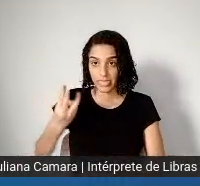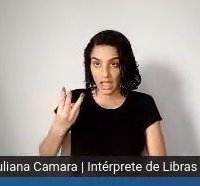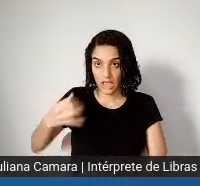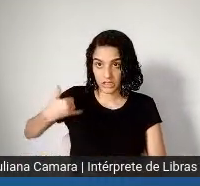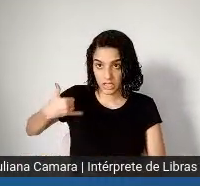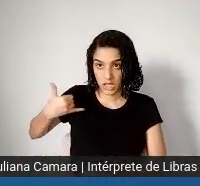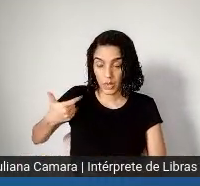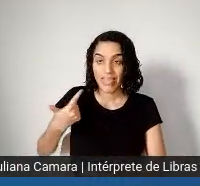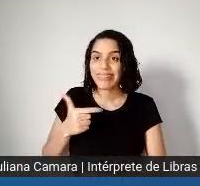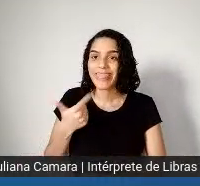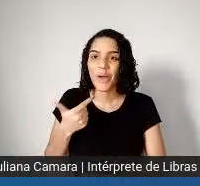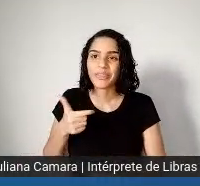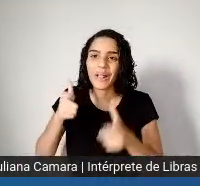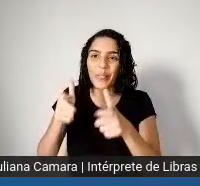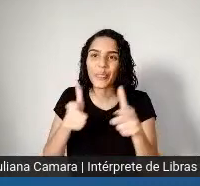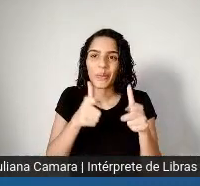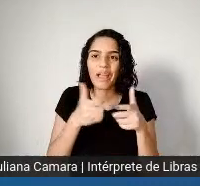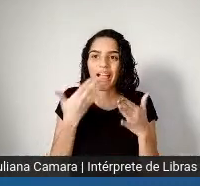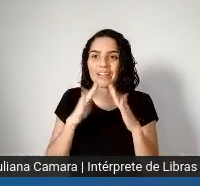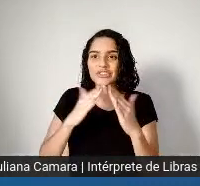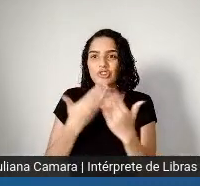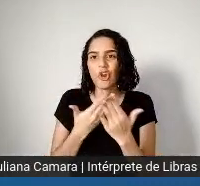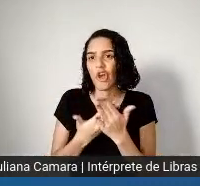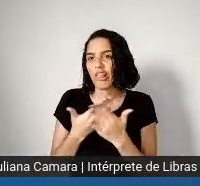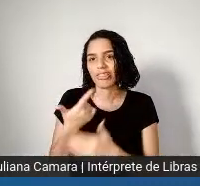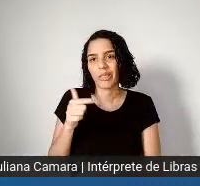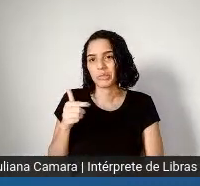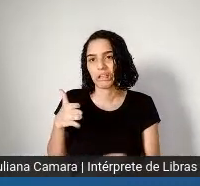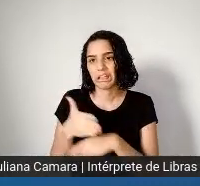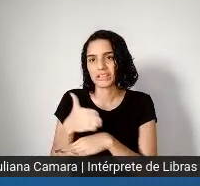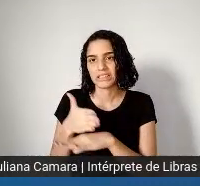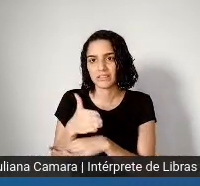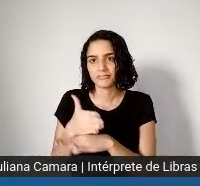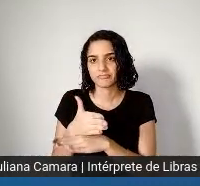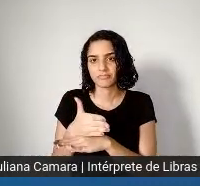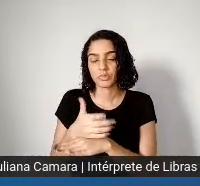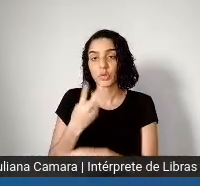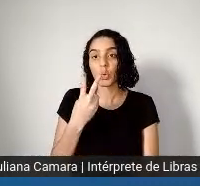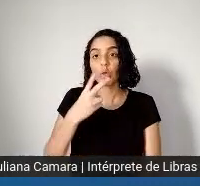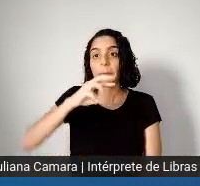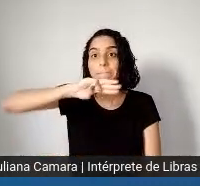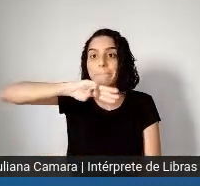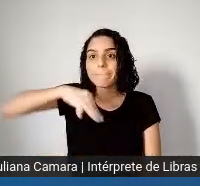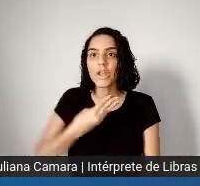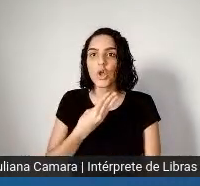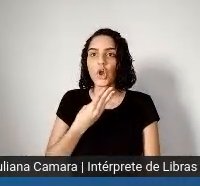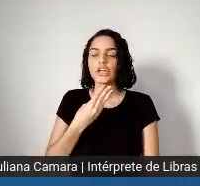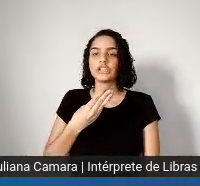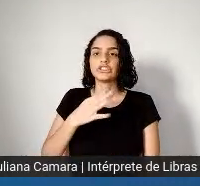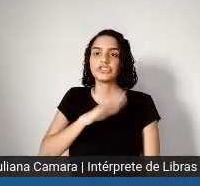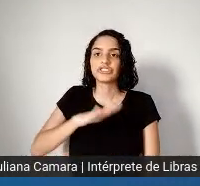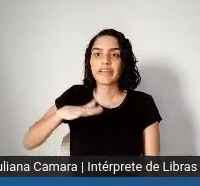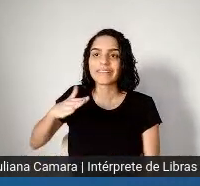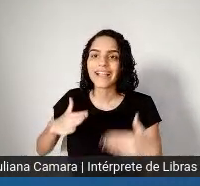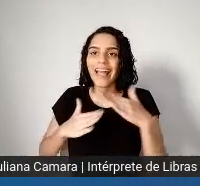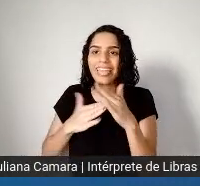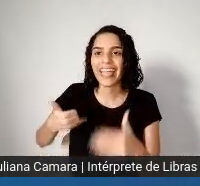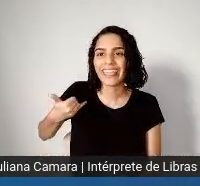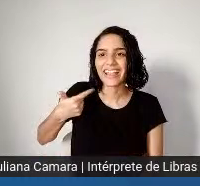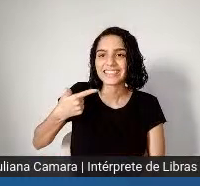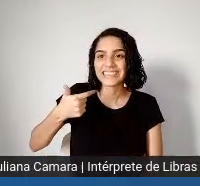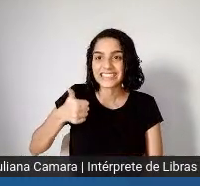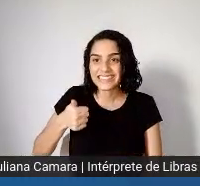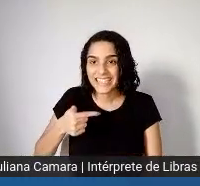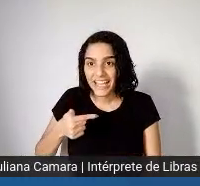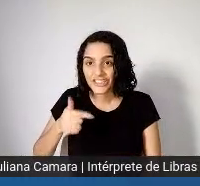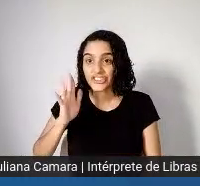Dois milhões de crianças até 17 anos trabalham. E 11 mil crianças e adolescentes